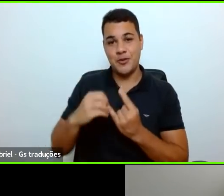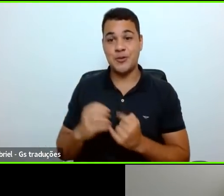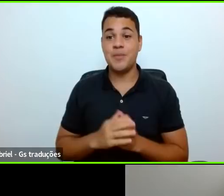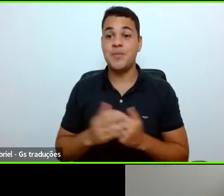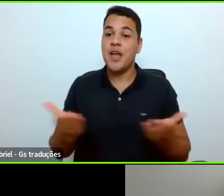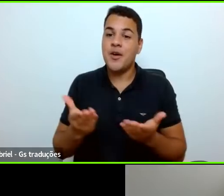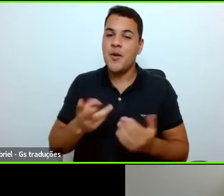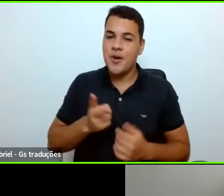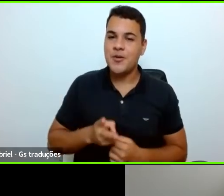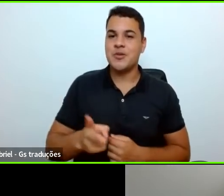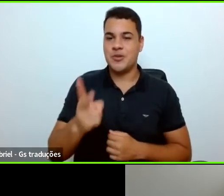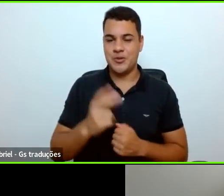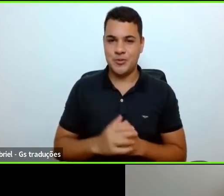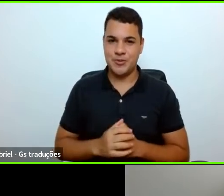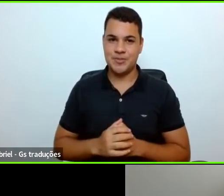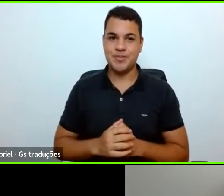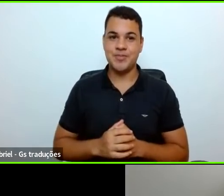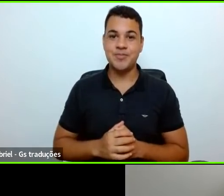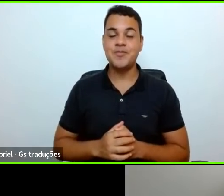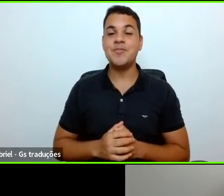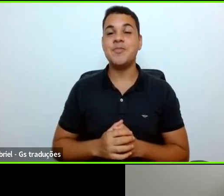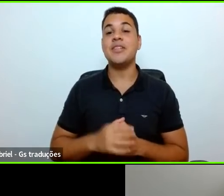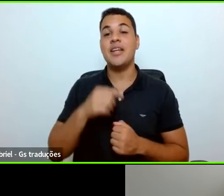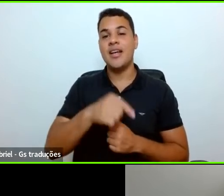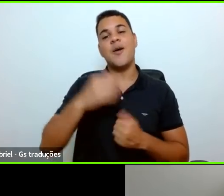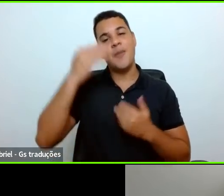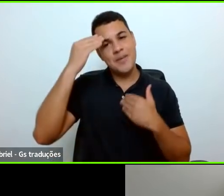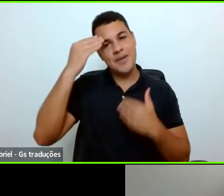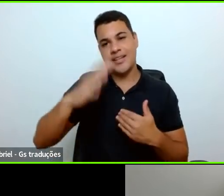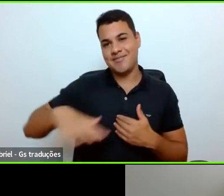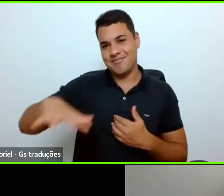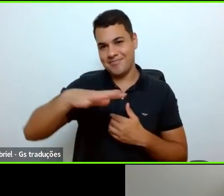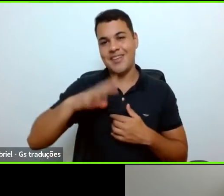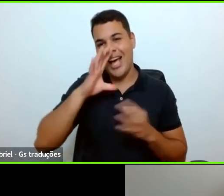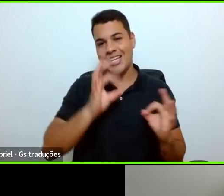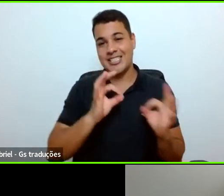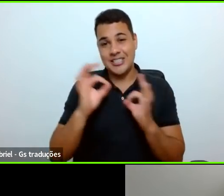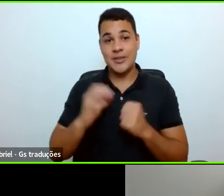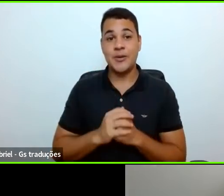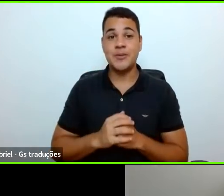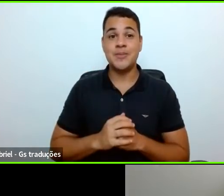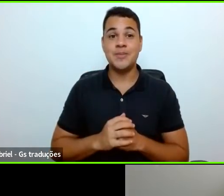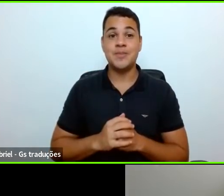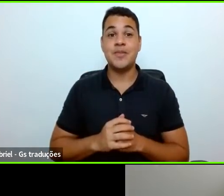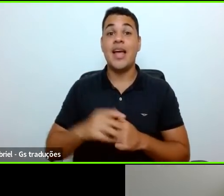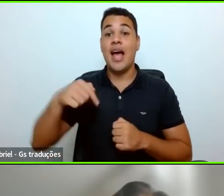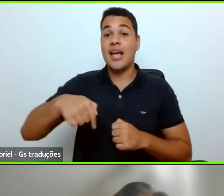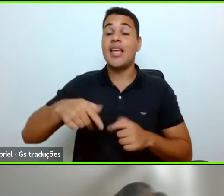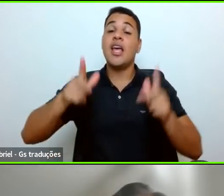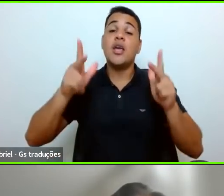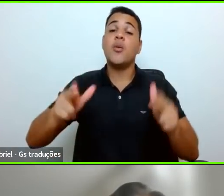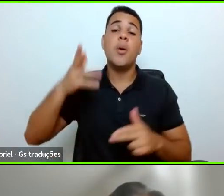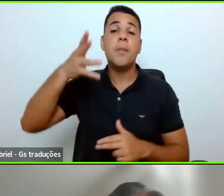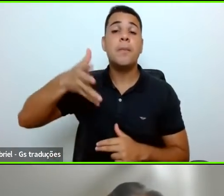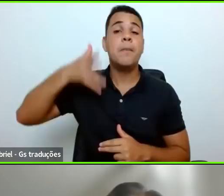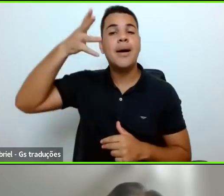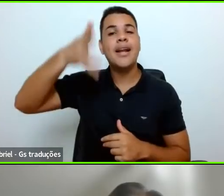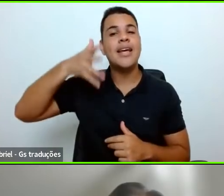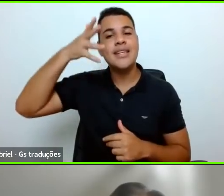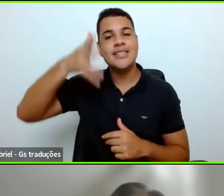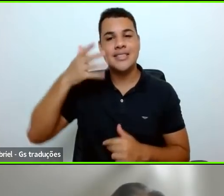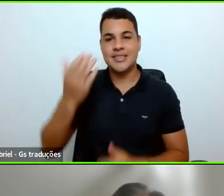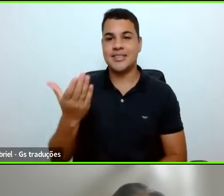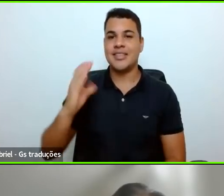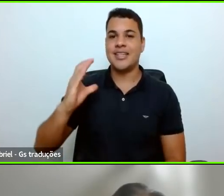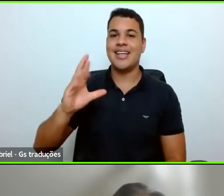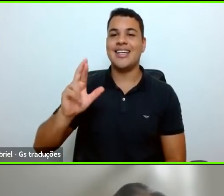a nossa transmissão dessa manhã, obrigada a todos pela presença, com uma palestra, a palavra da doutora Cristina